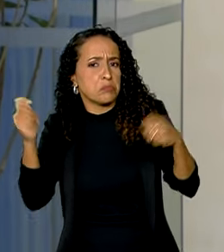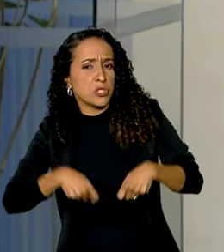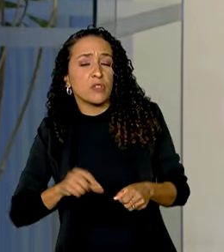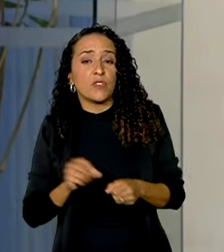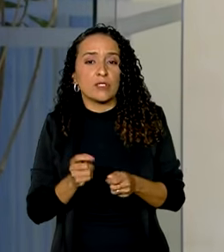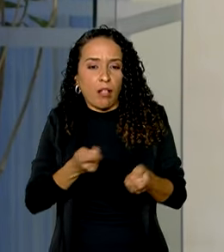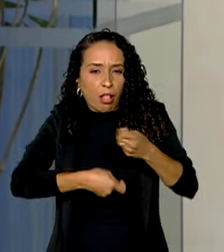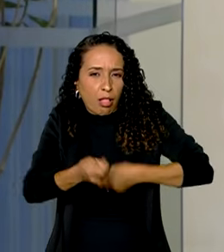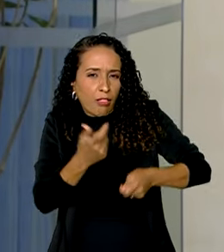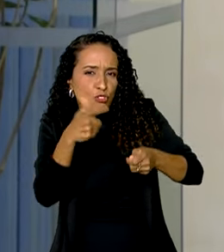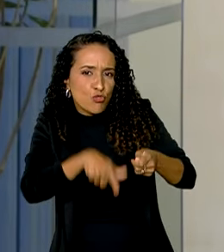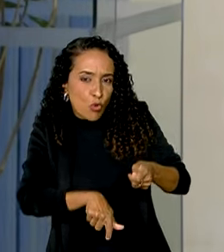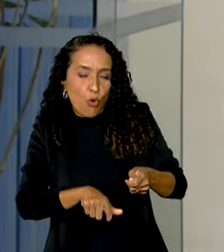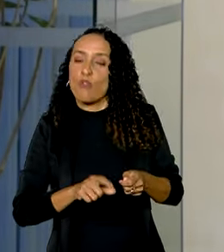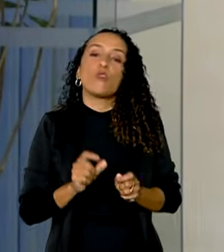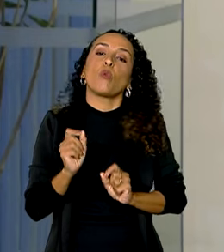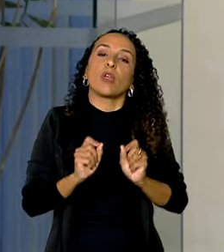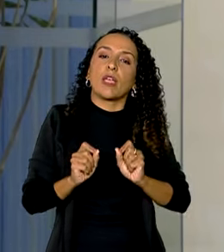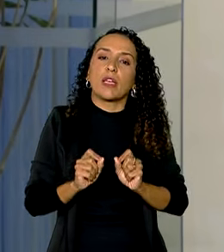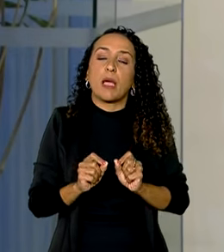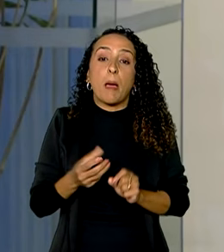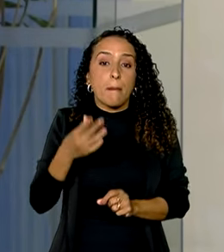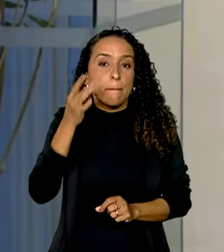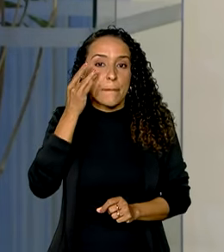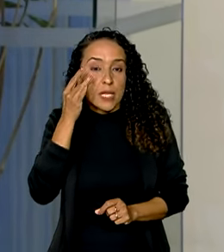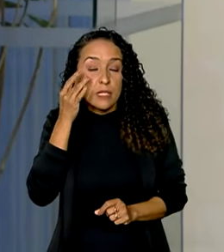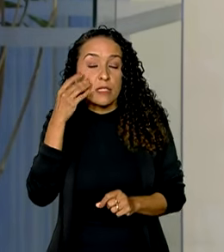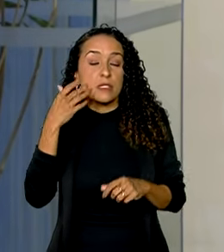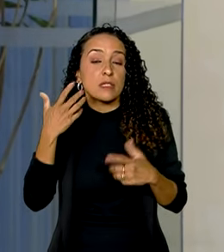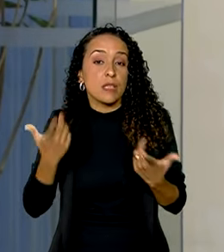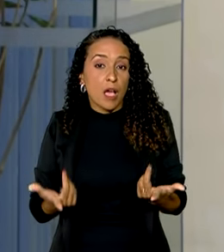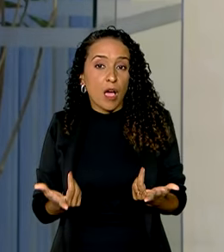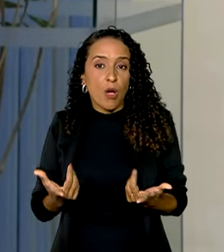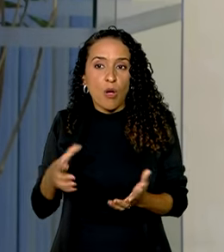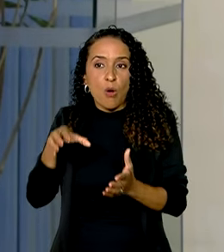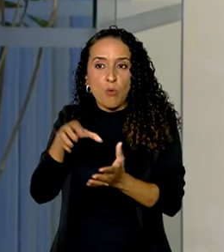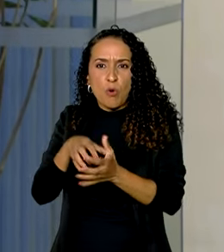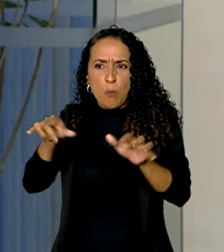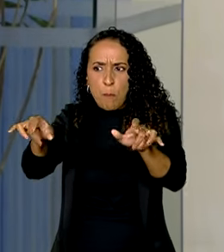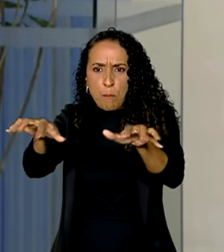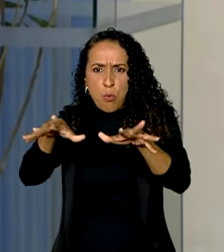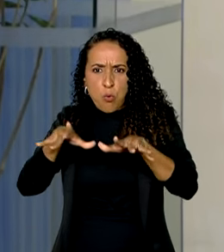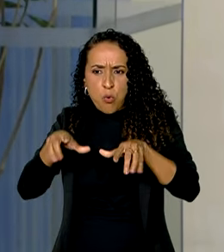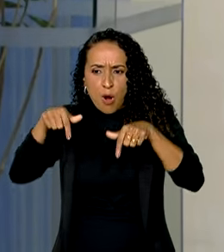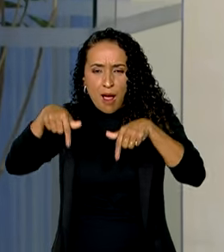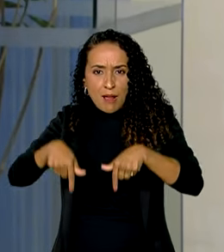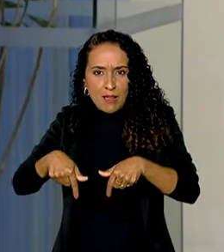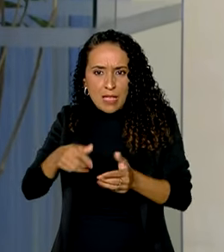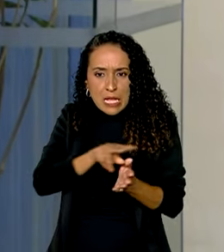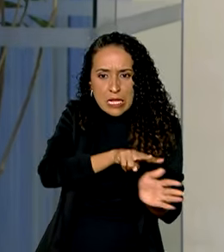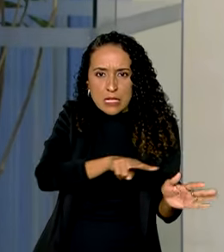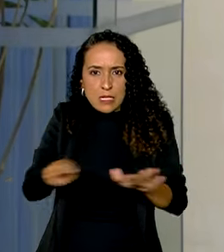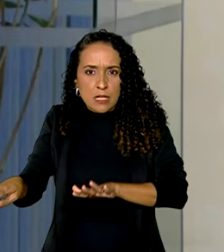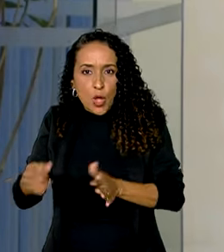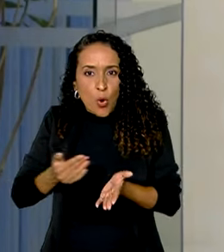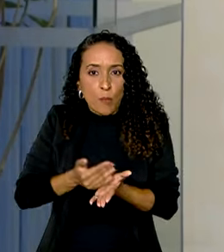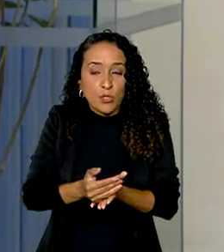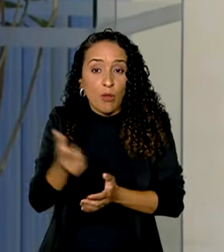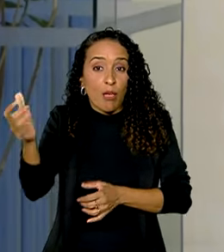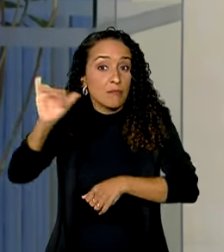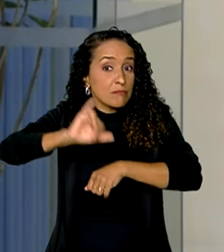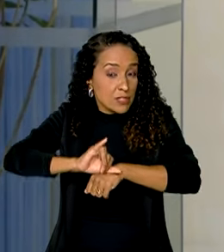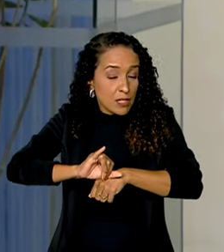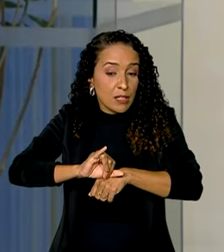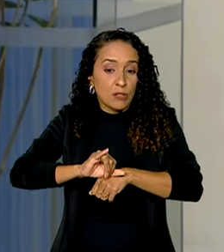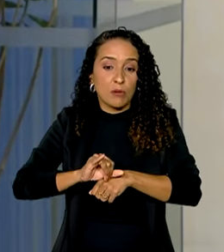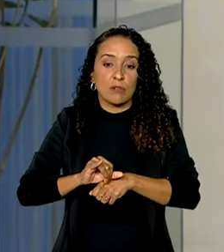essa renegociação no Desenrola de forma presencial em um mutirão que começou aqui no início dessa semana, lá no centro,